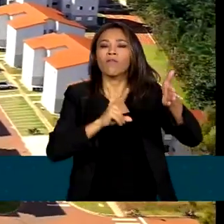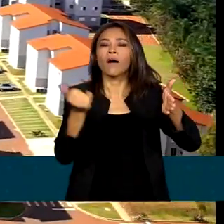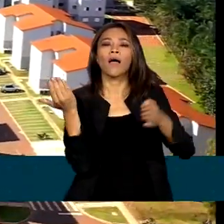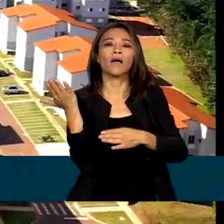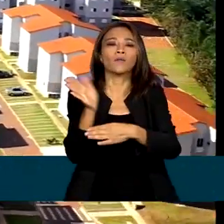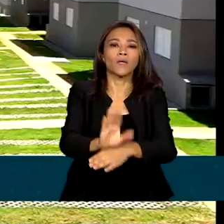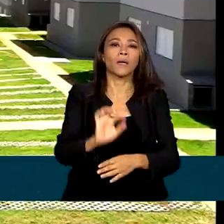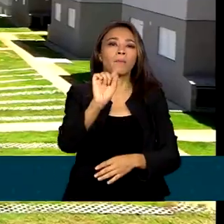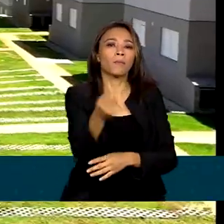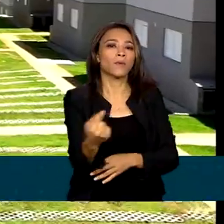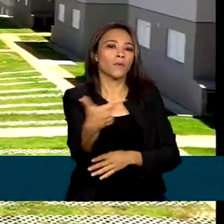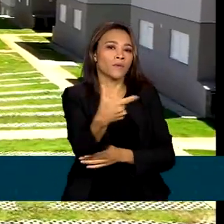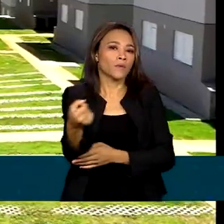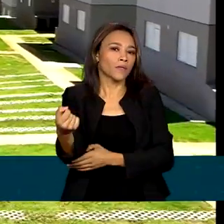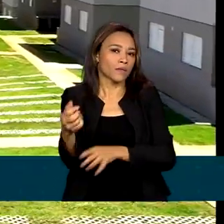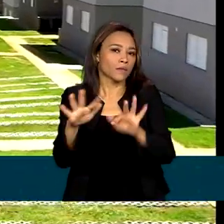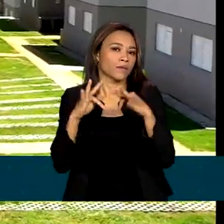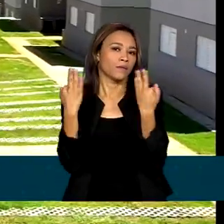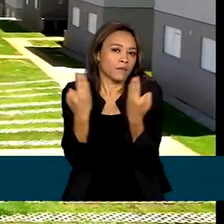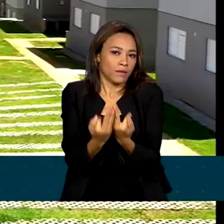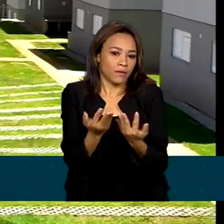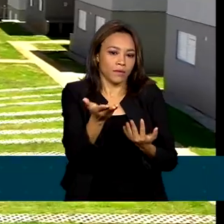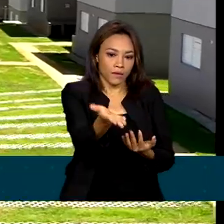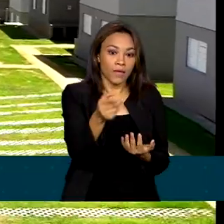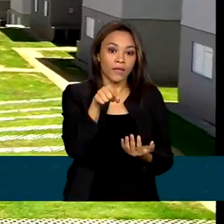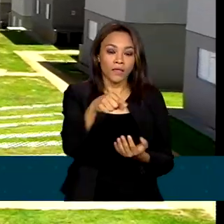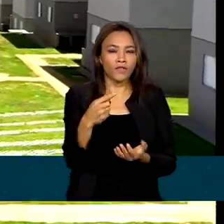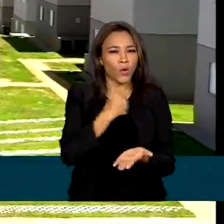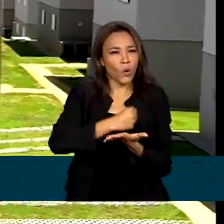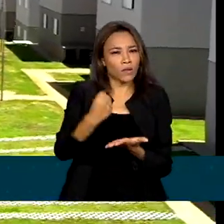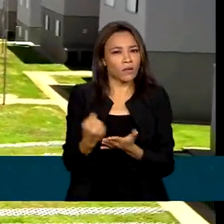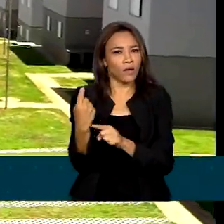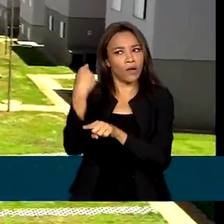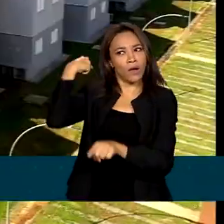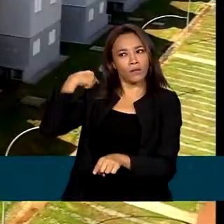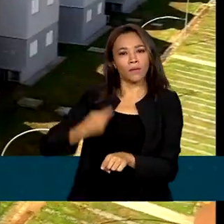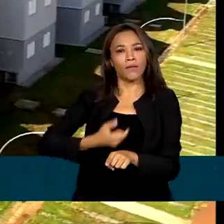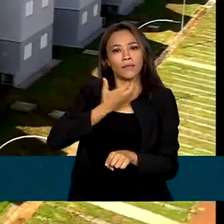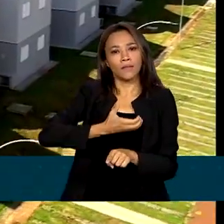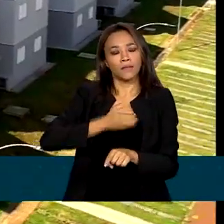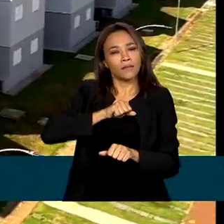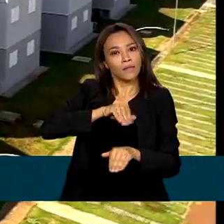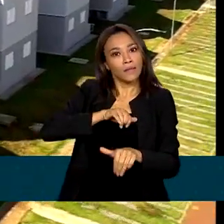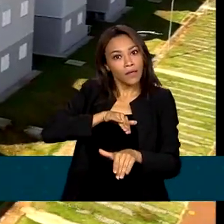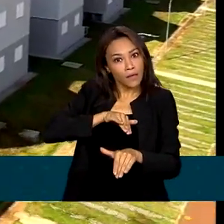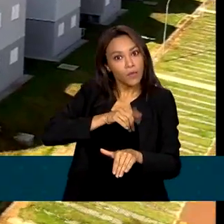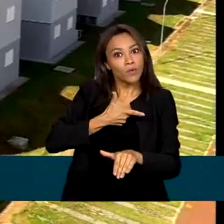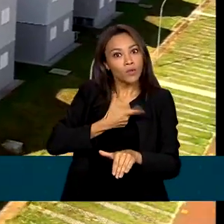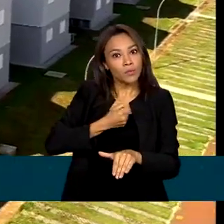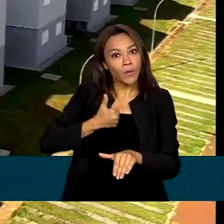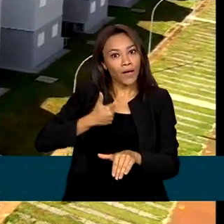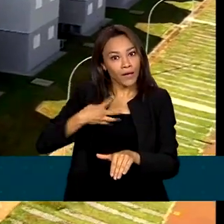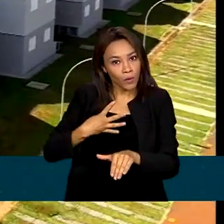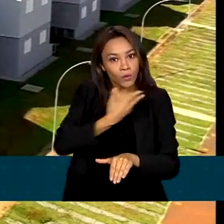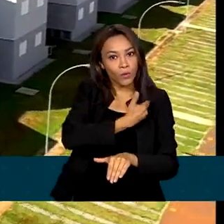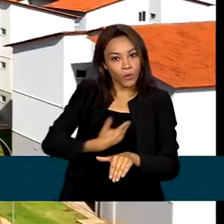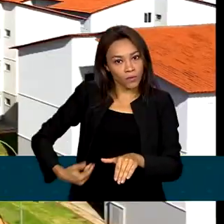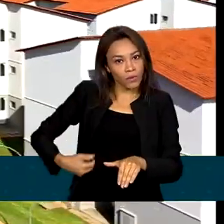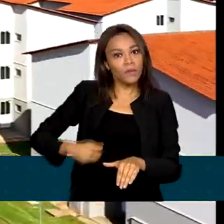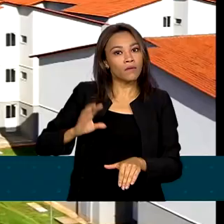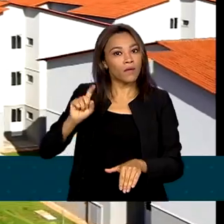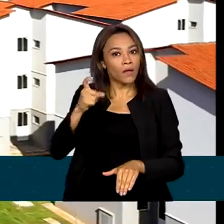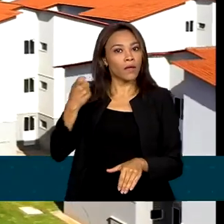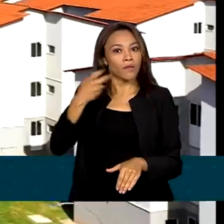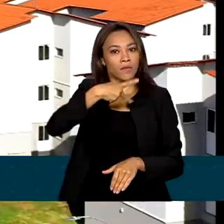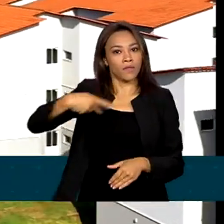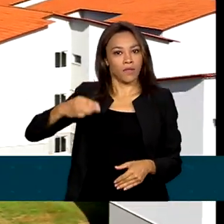.200 pessoas. A obra foi contratada em setembro de 2014, ainda no governo da presidenta Dilma Rousseff. O